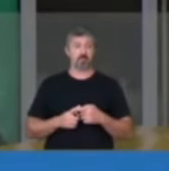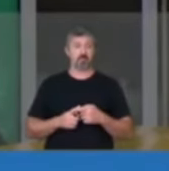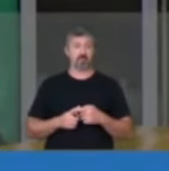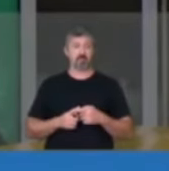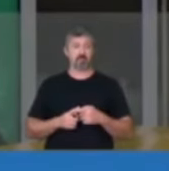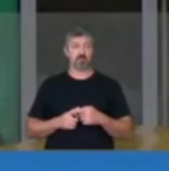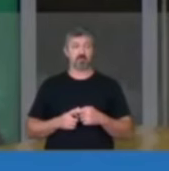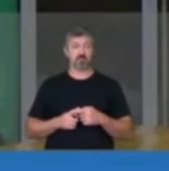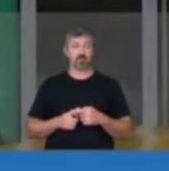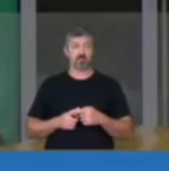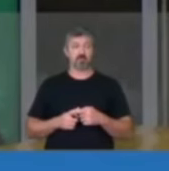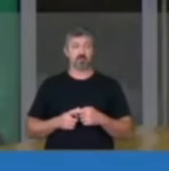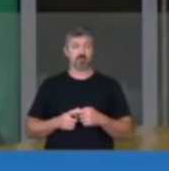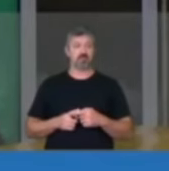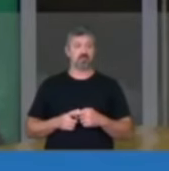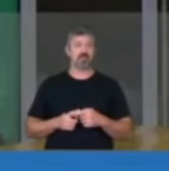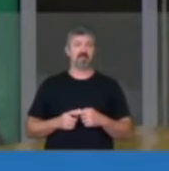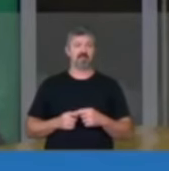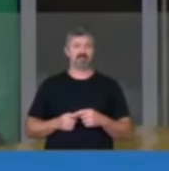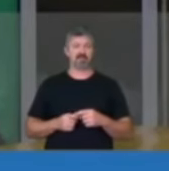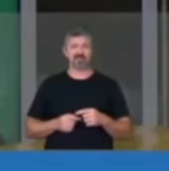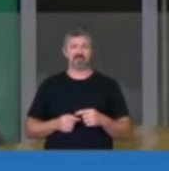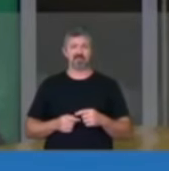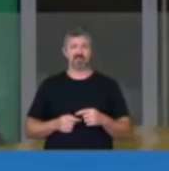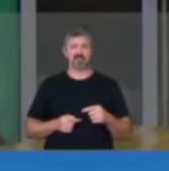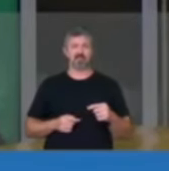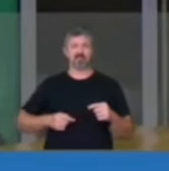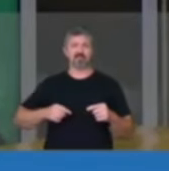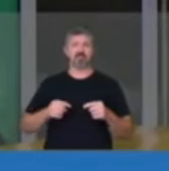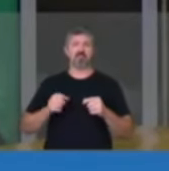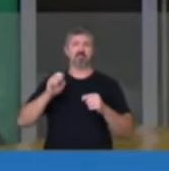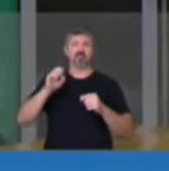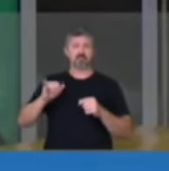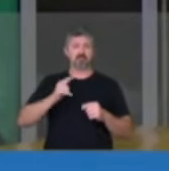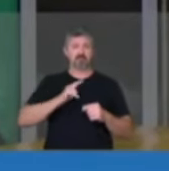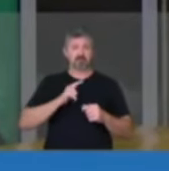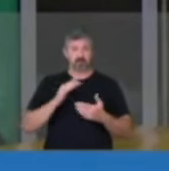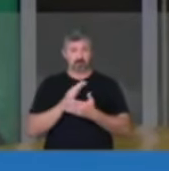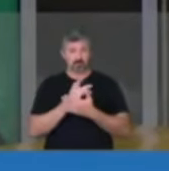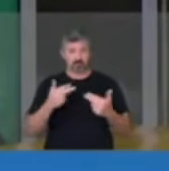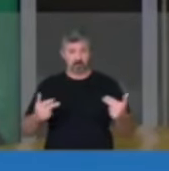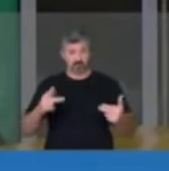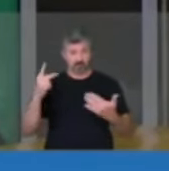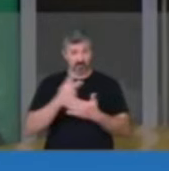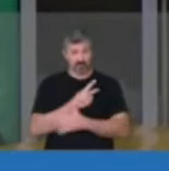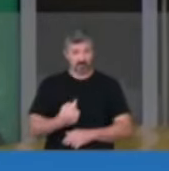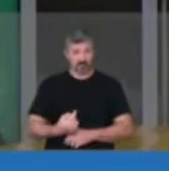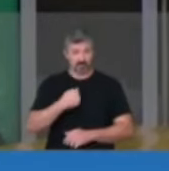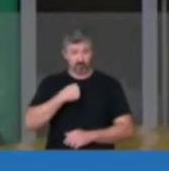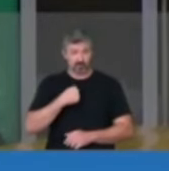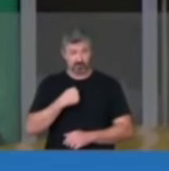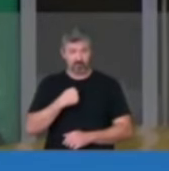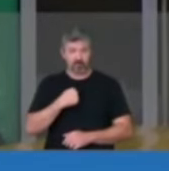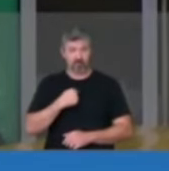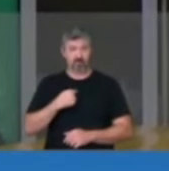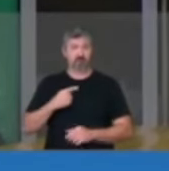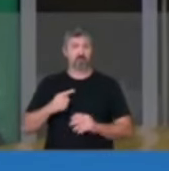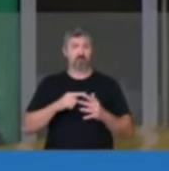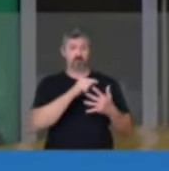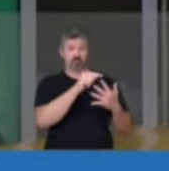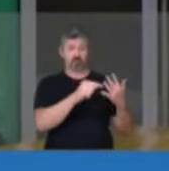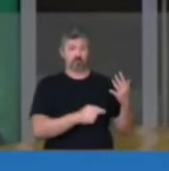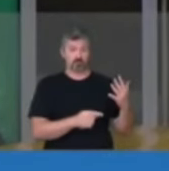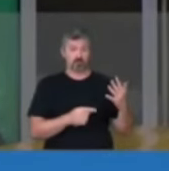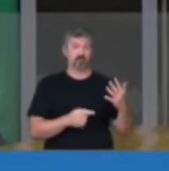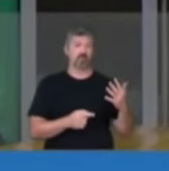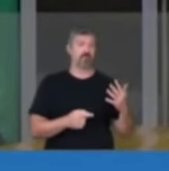eu segurava essa foto aqui. Se algo acontecer comigo, todos aqui já sabem o